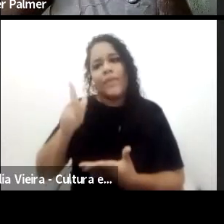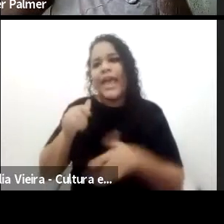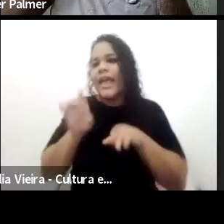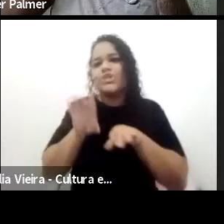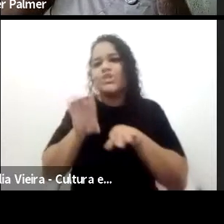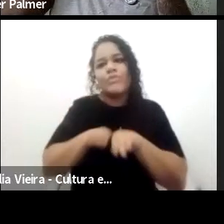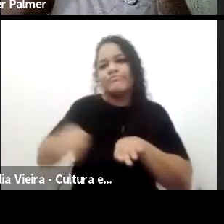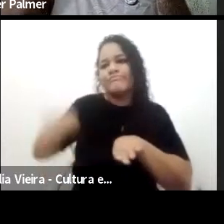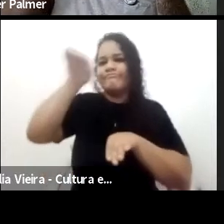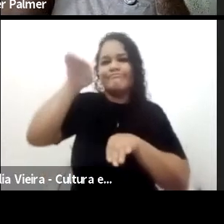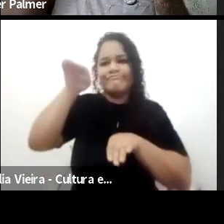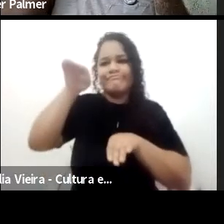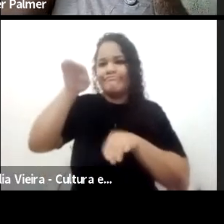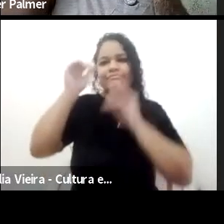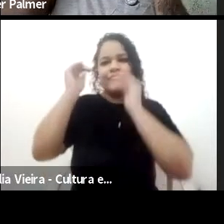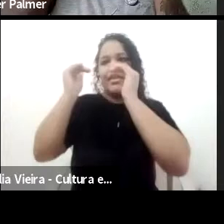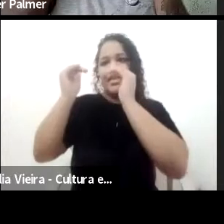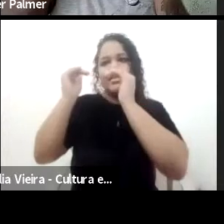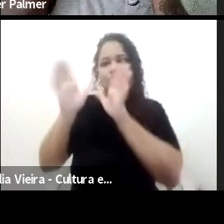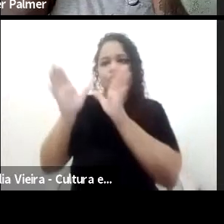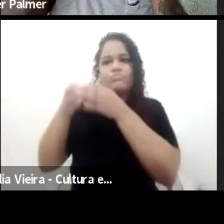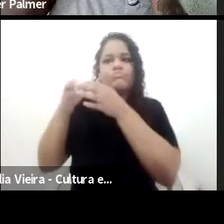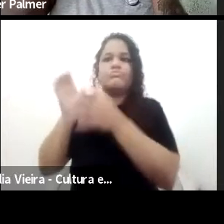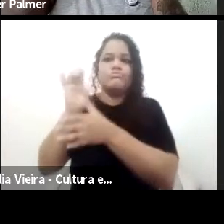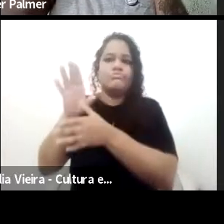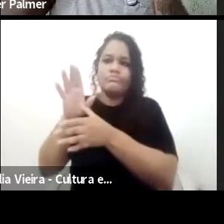para muitos. Os próprios recolhimentos